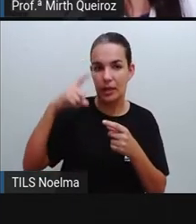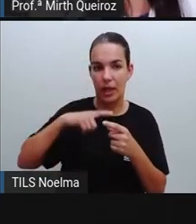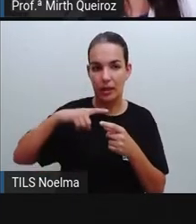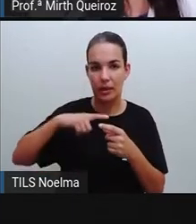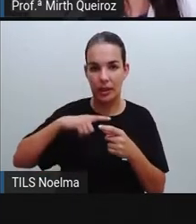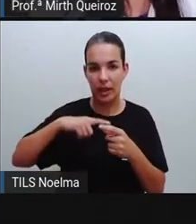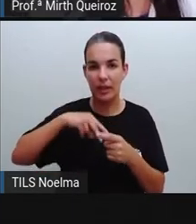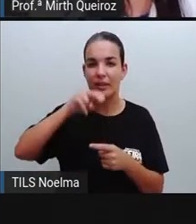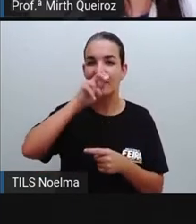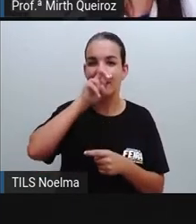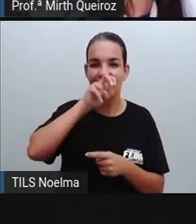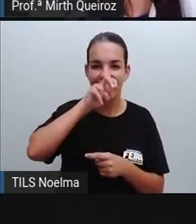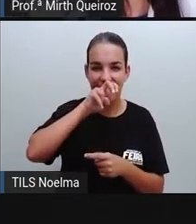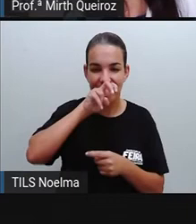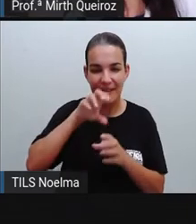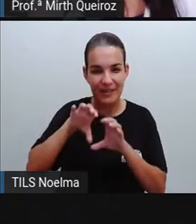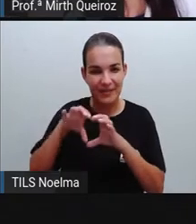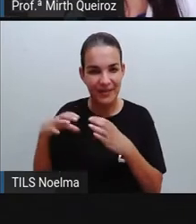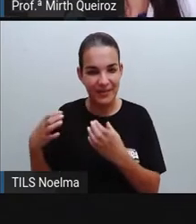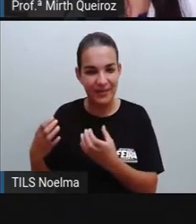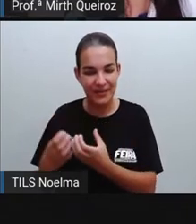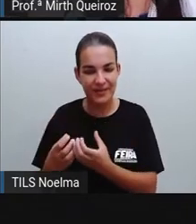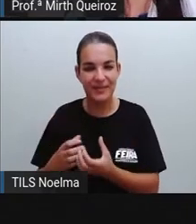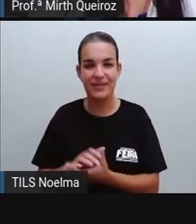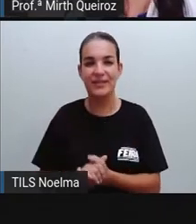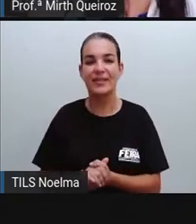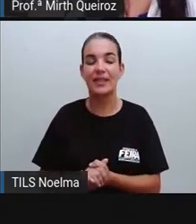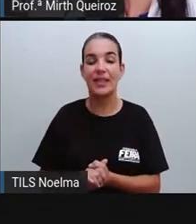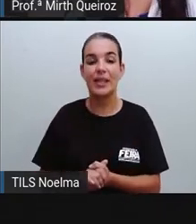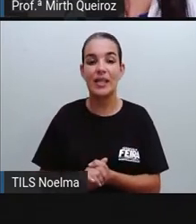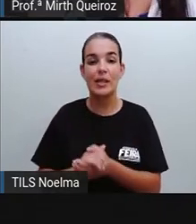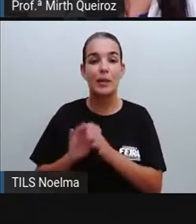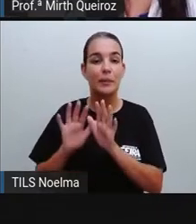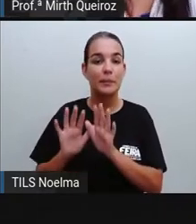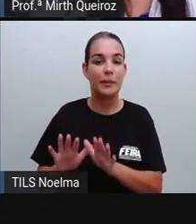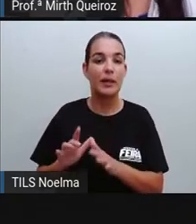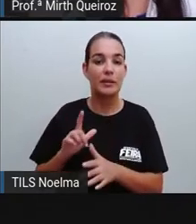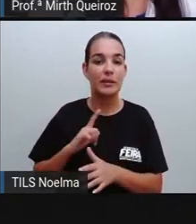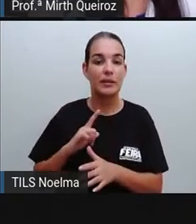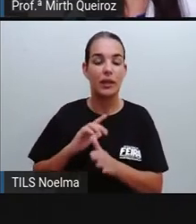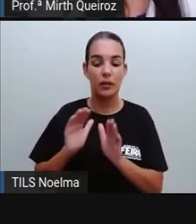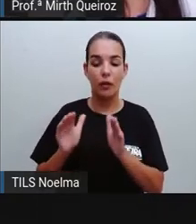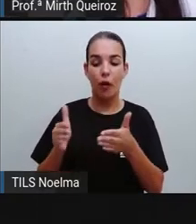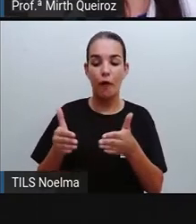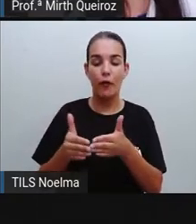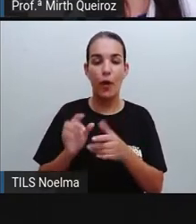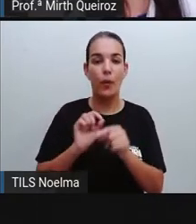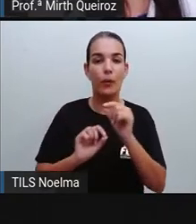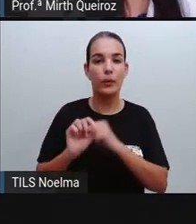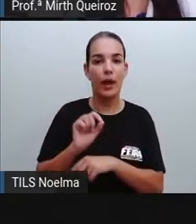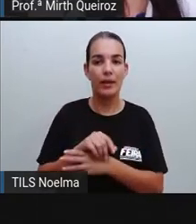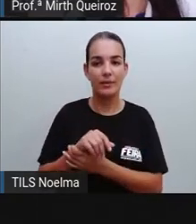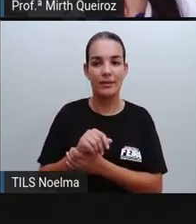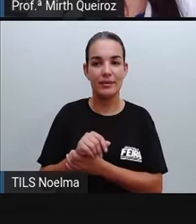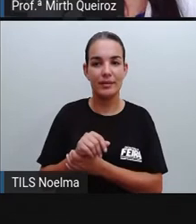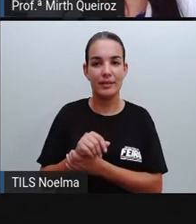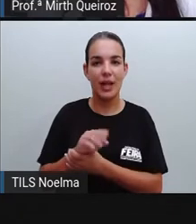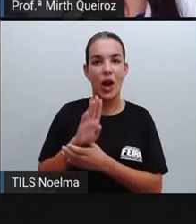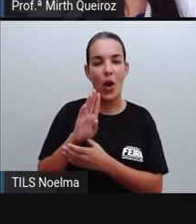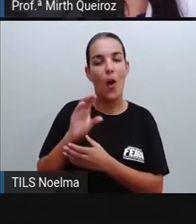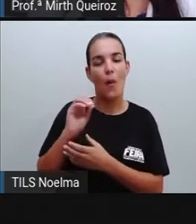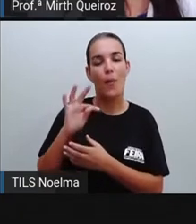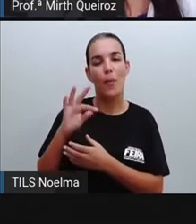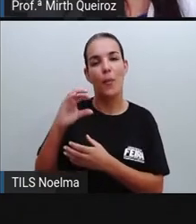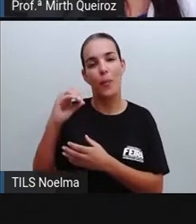turma da Mônica, né? Em adulto. Porém, o foco maior aí seria a